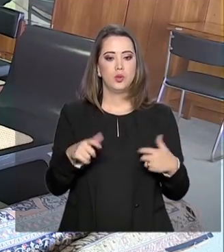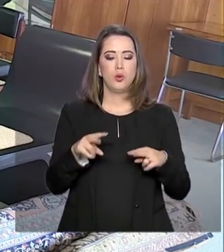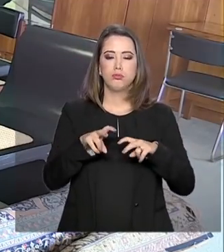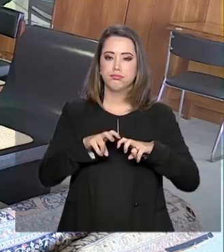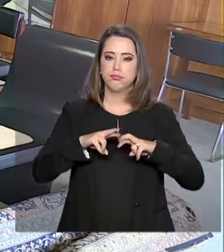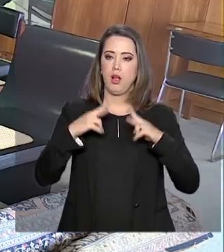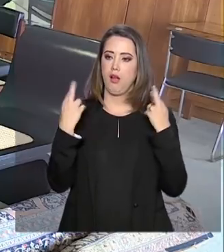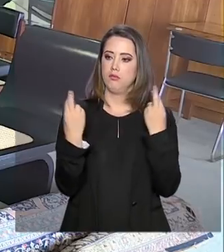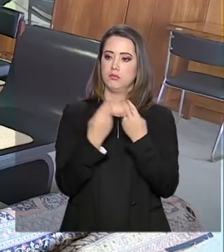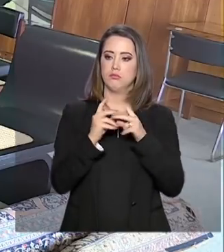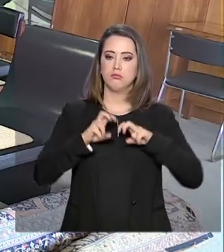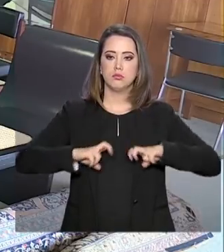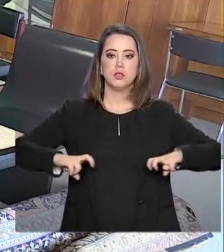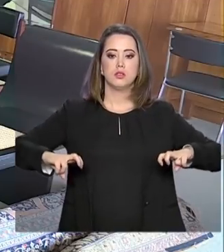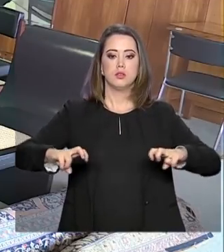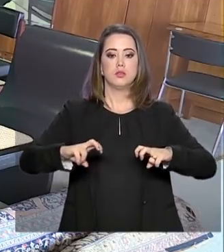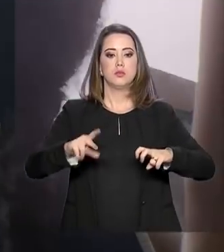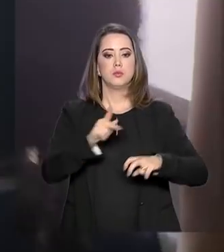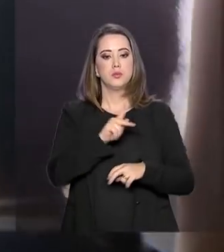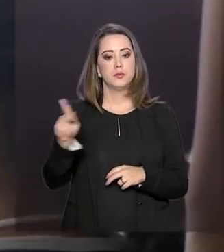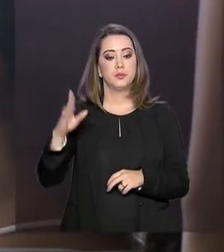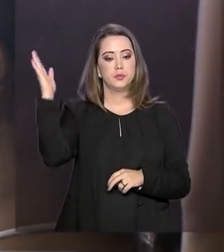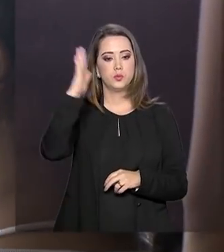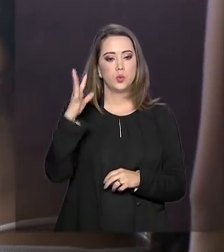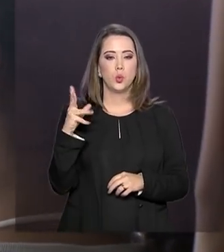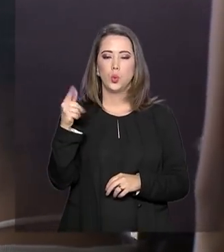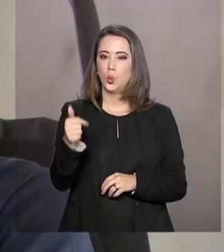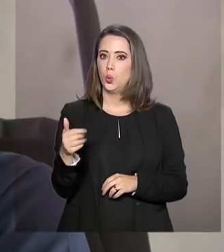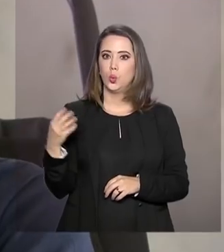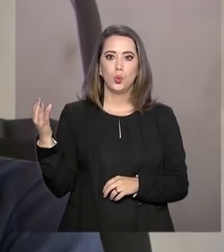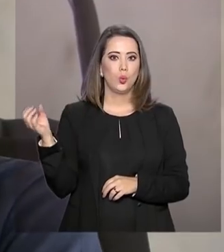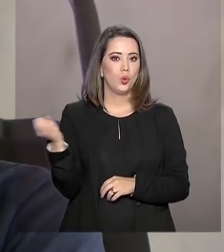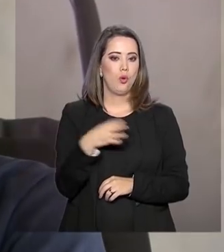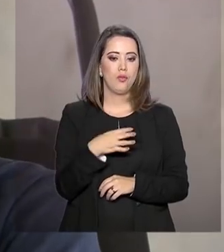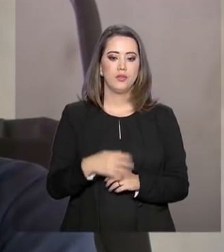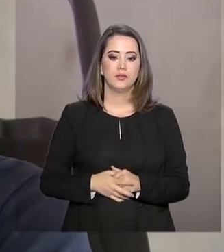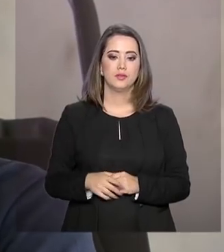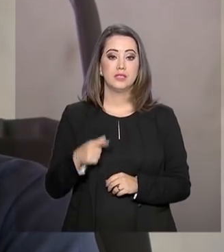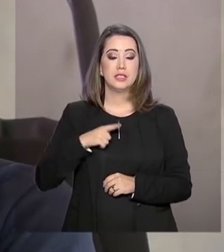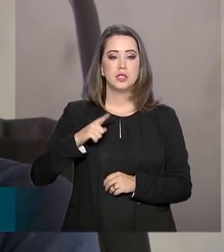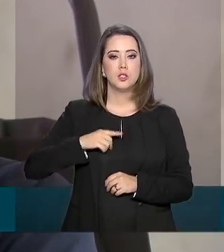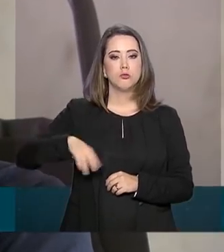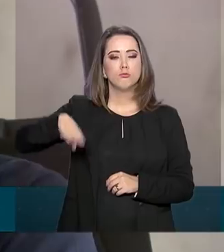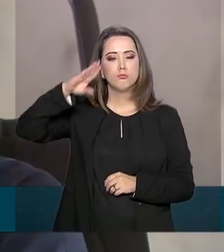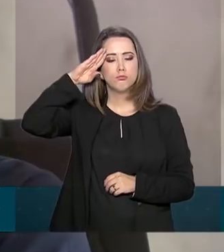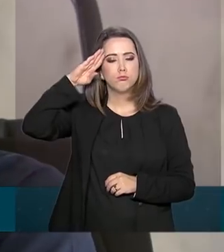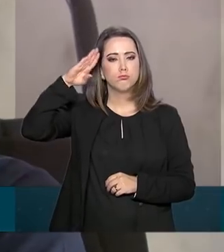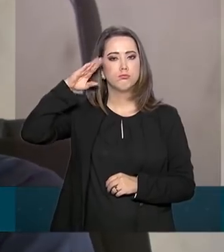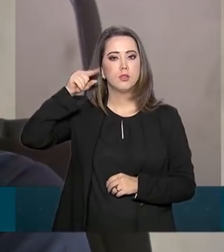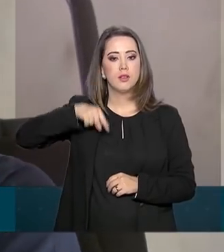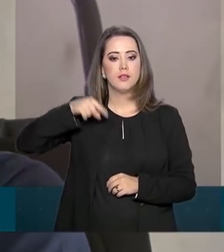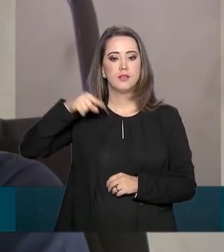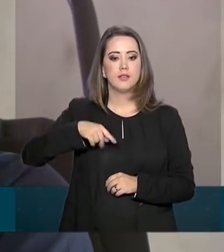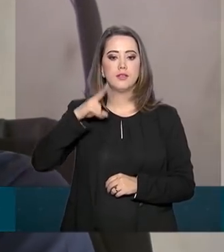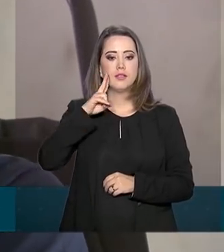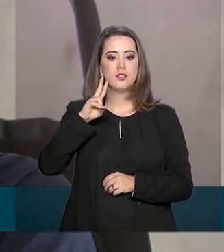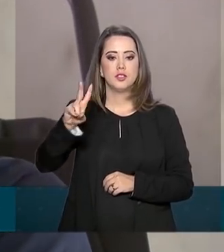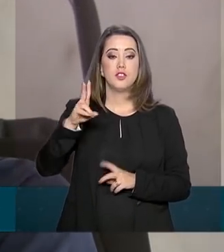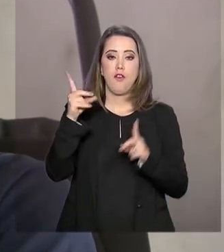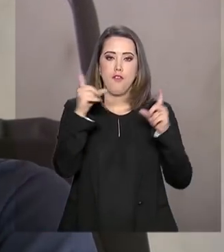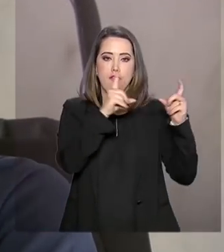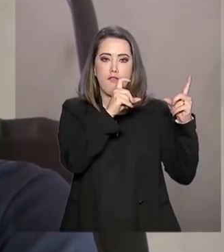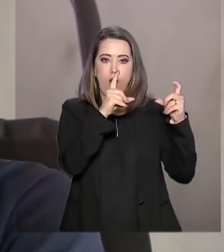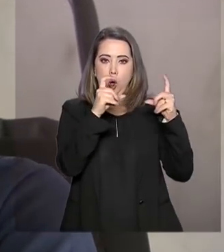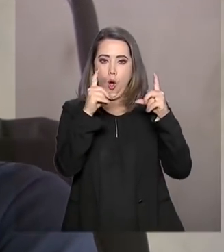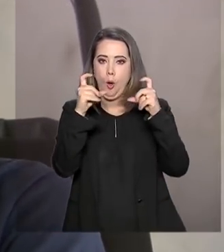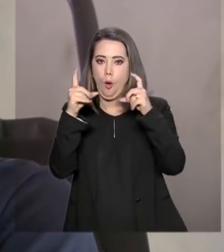gabinete do Presidente do Brasil. Tudo é novidade. Os soldados e essa parte aqui das fotos dos presidentes.